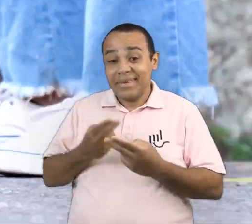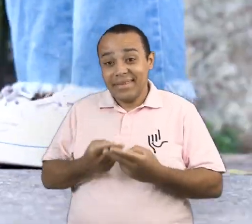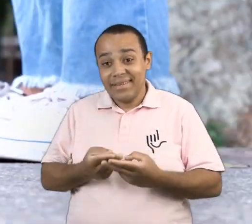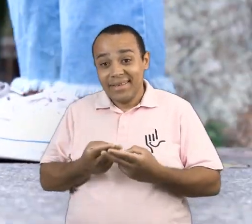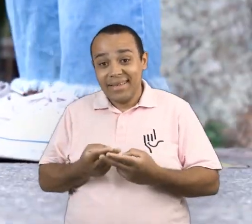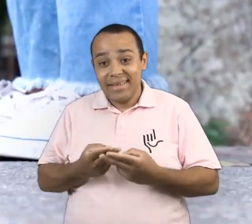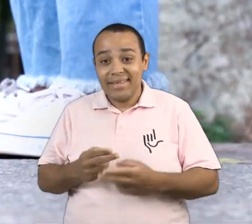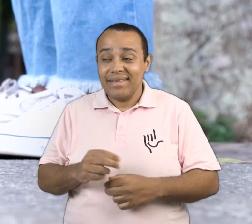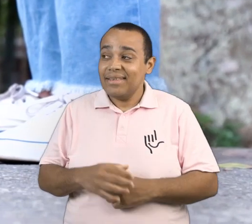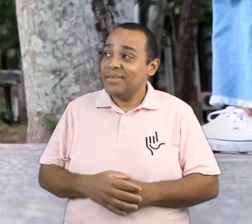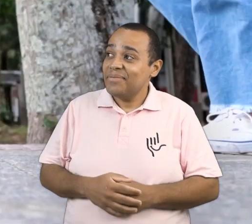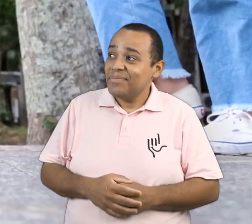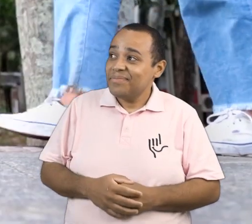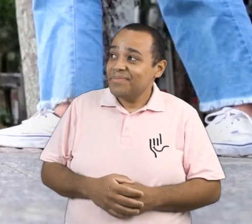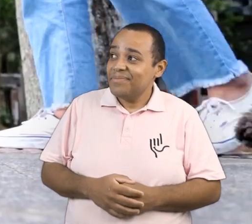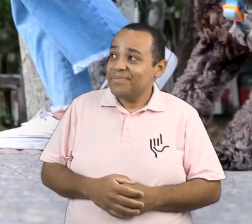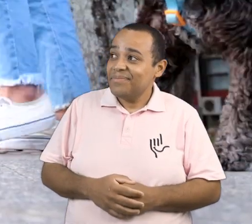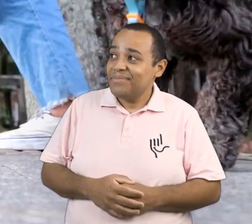Ele parou!